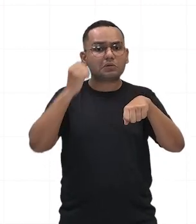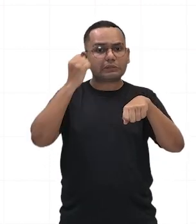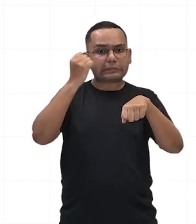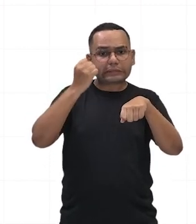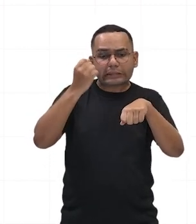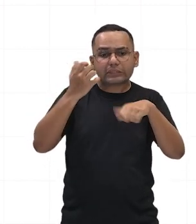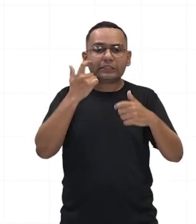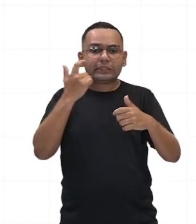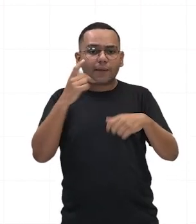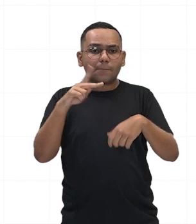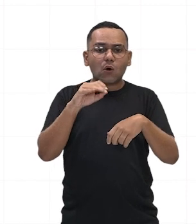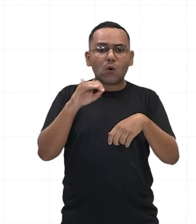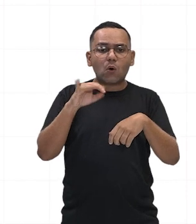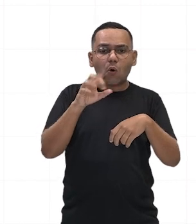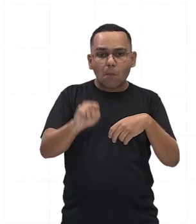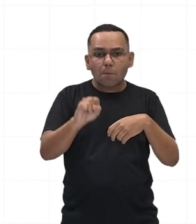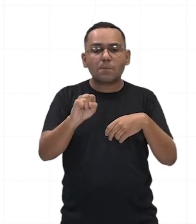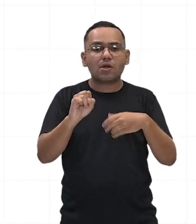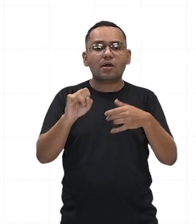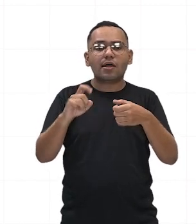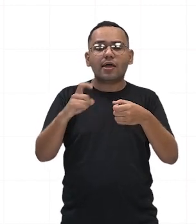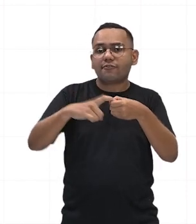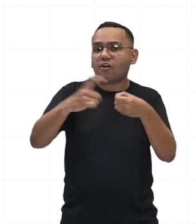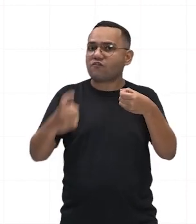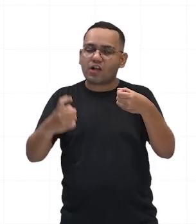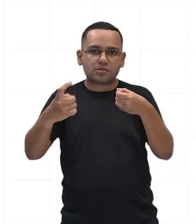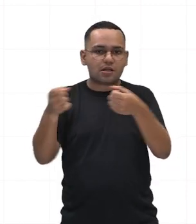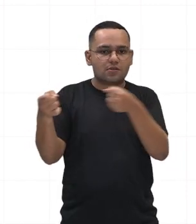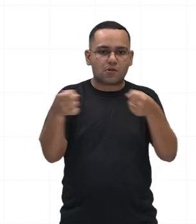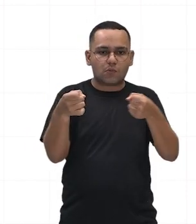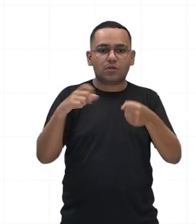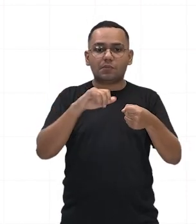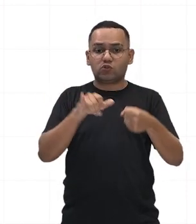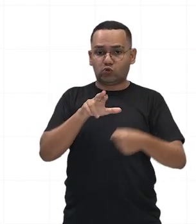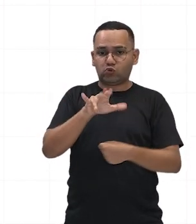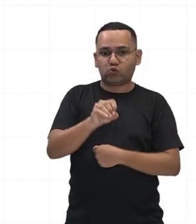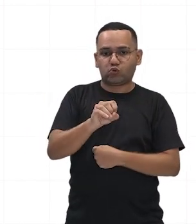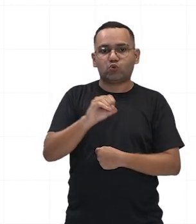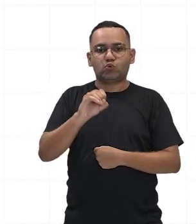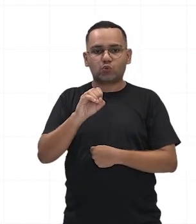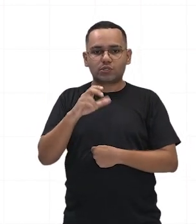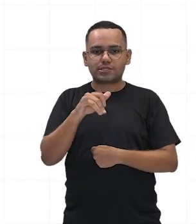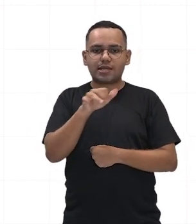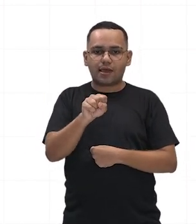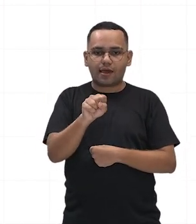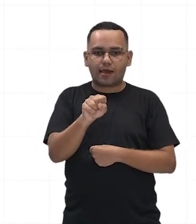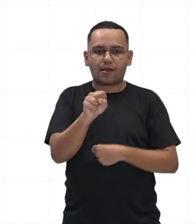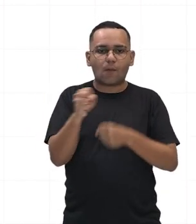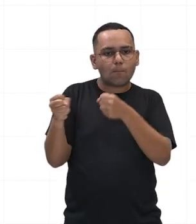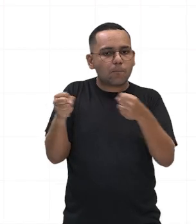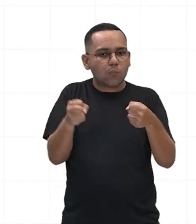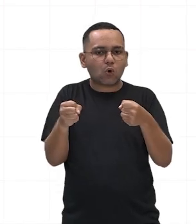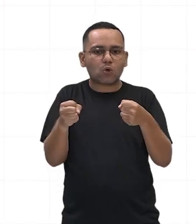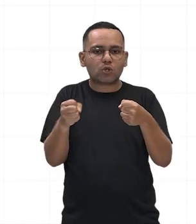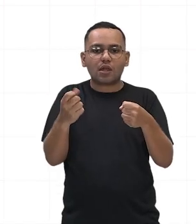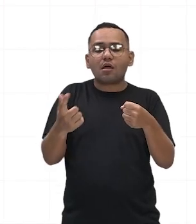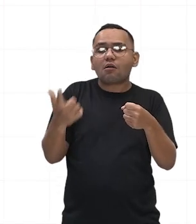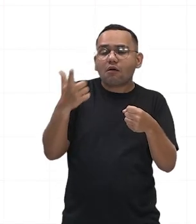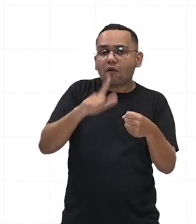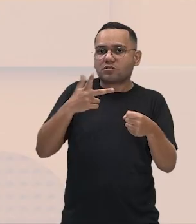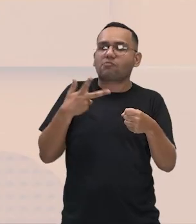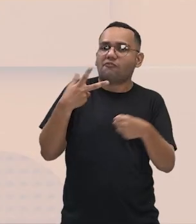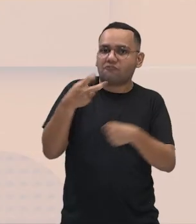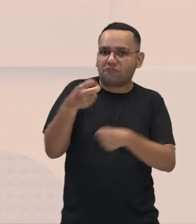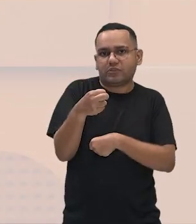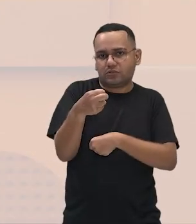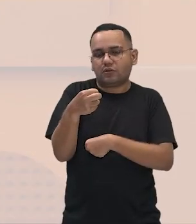guerra civil. Júlio César mobilizou suas regiões e venceu Pompeu em 46 a